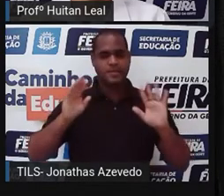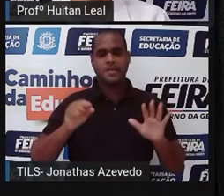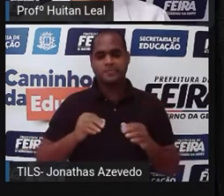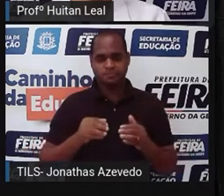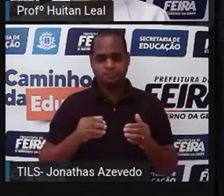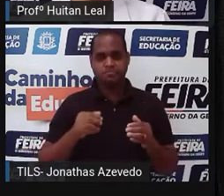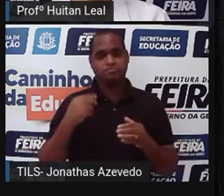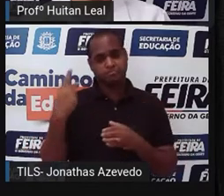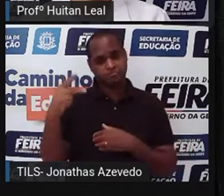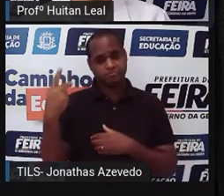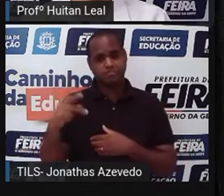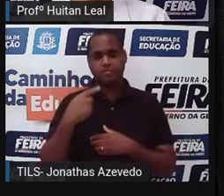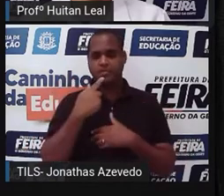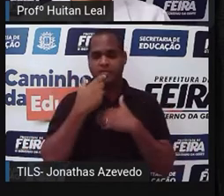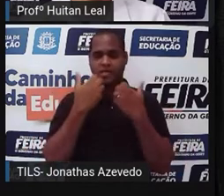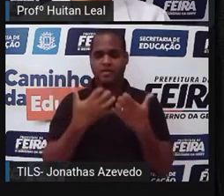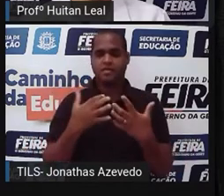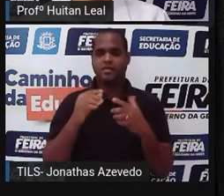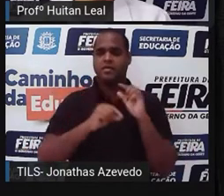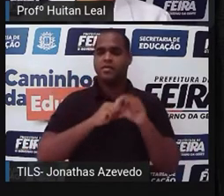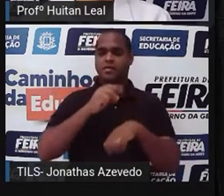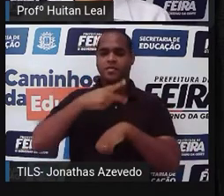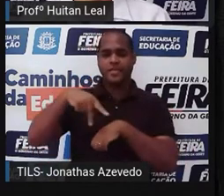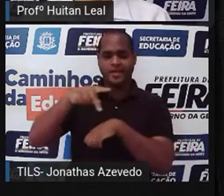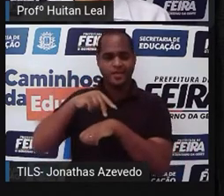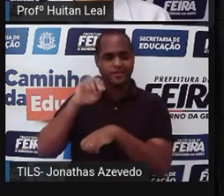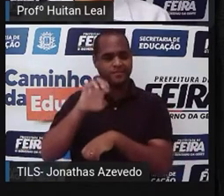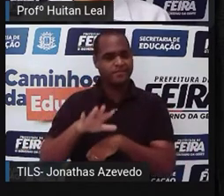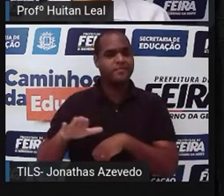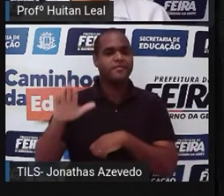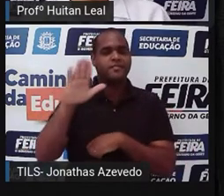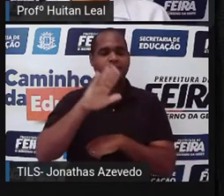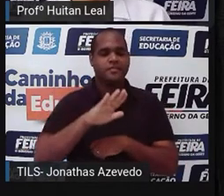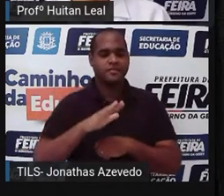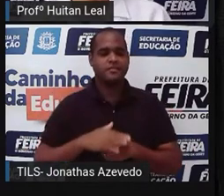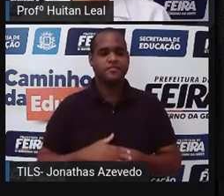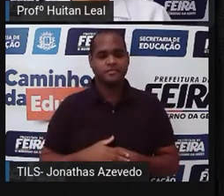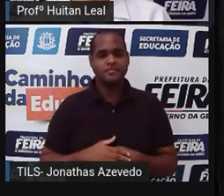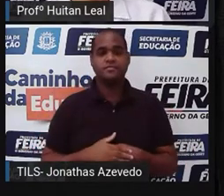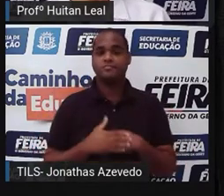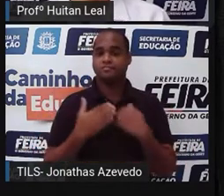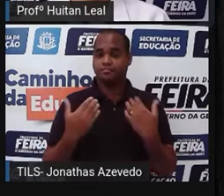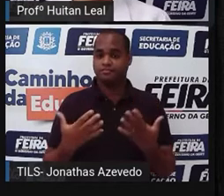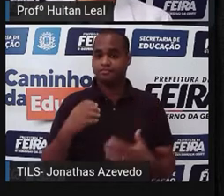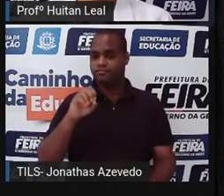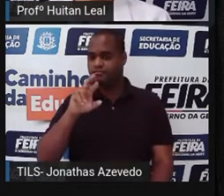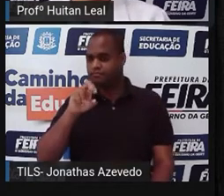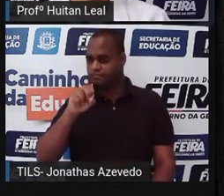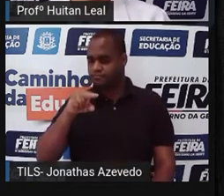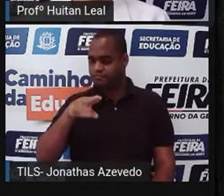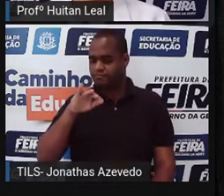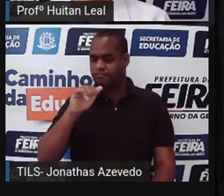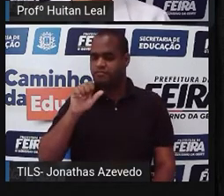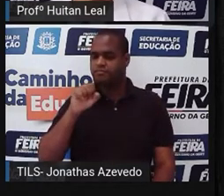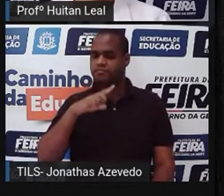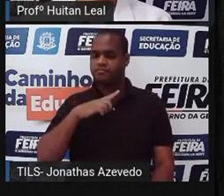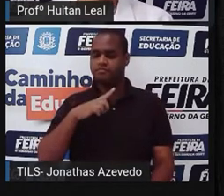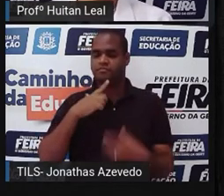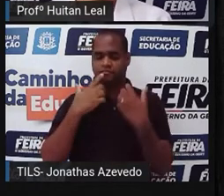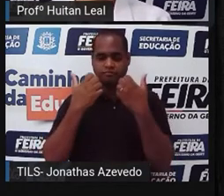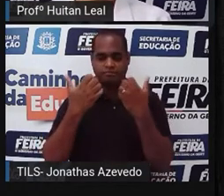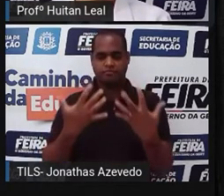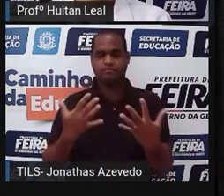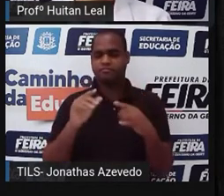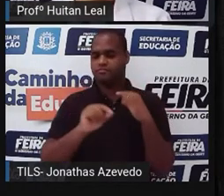Com esse sentido, ela foi usada nos países europeus. Então, a crônica, desde sua origem, já fala em relato de